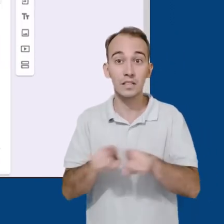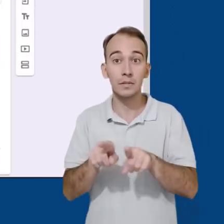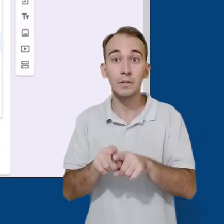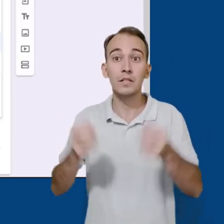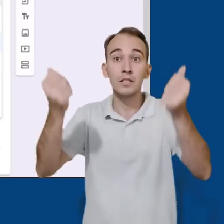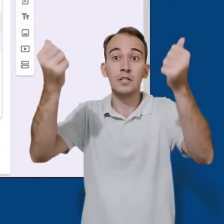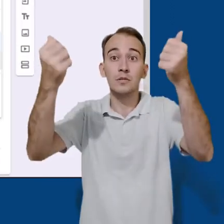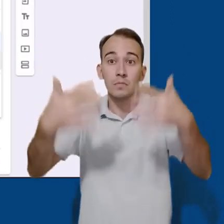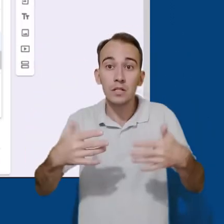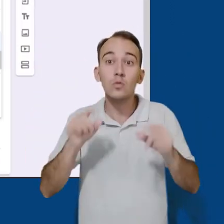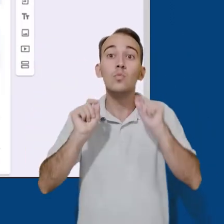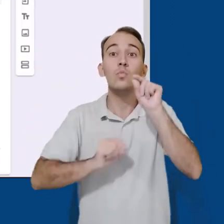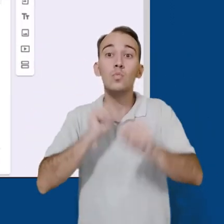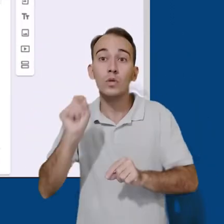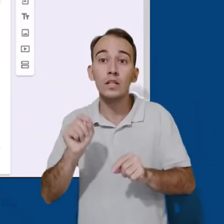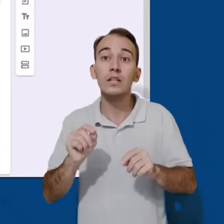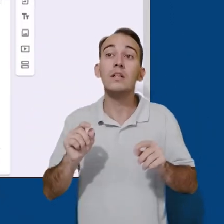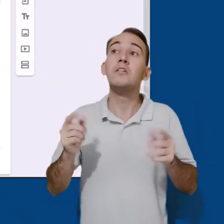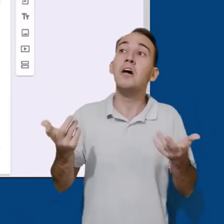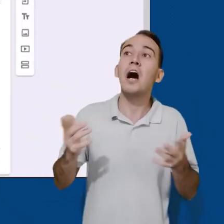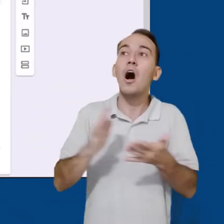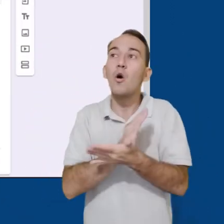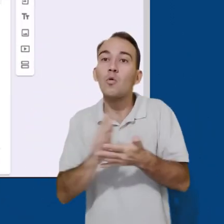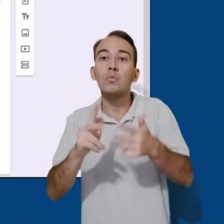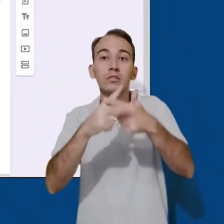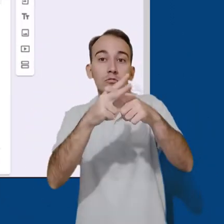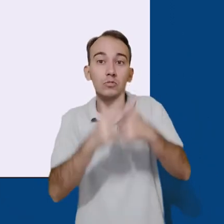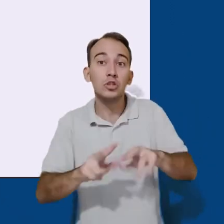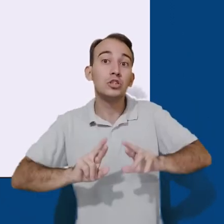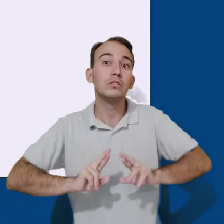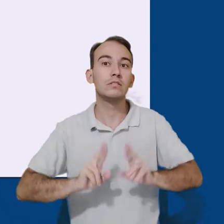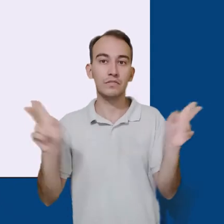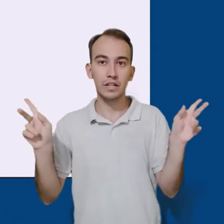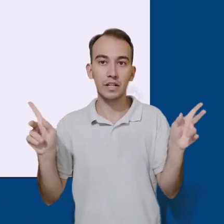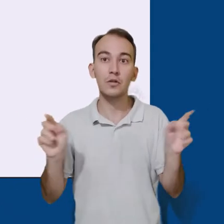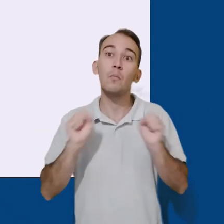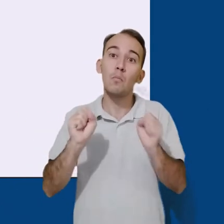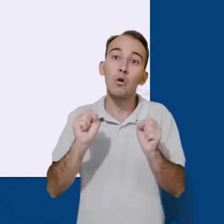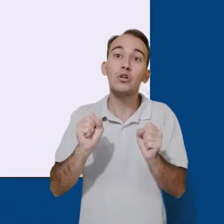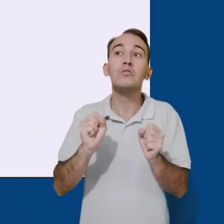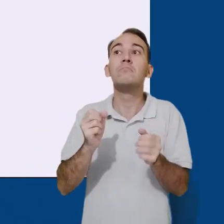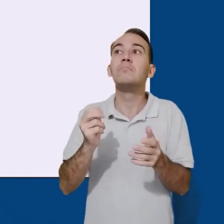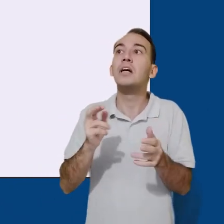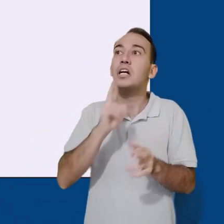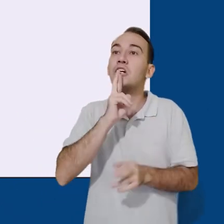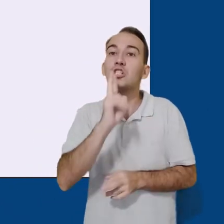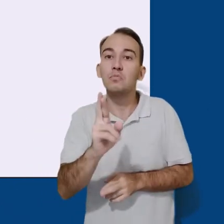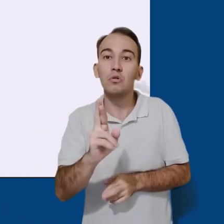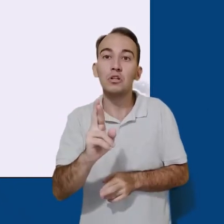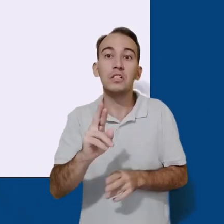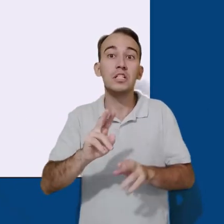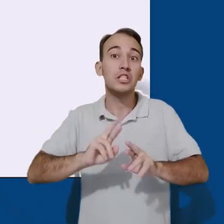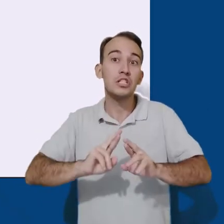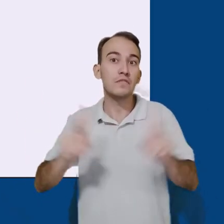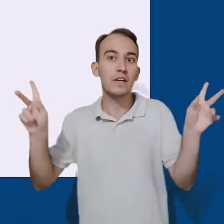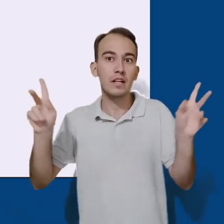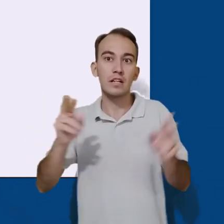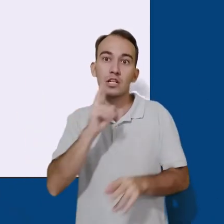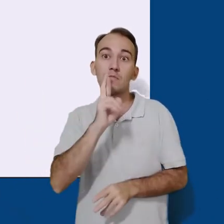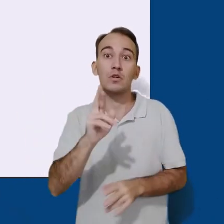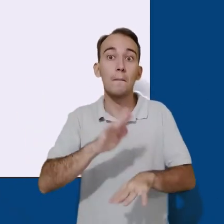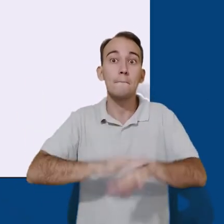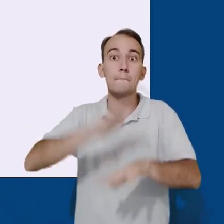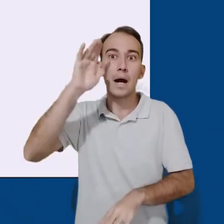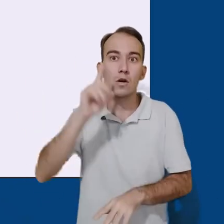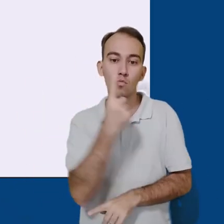A grade de seleção tem uma dinâmica parecida também. No entanto, com essa possibilidade, o participante pode escolher mais de uma resposta